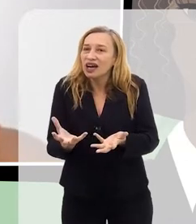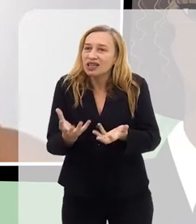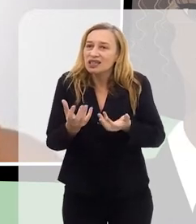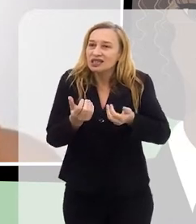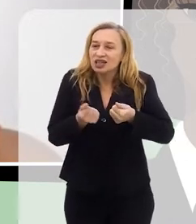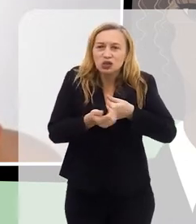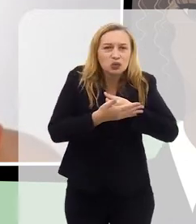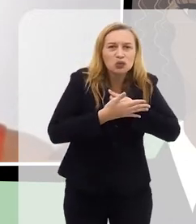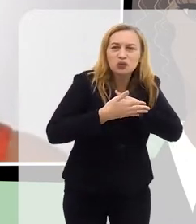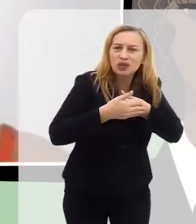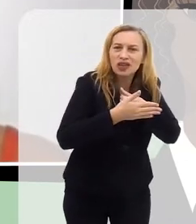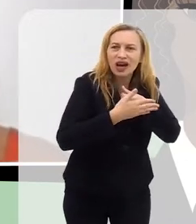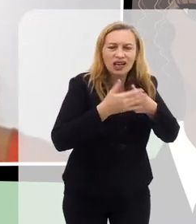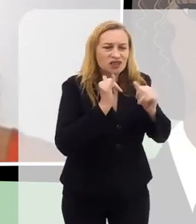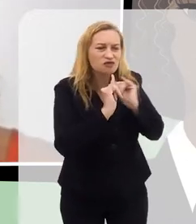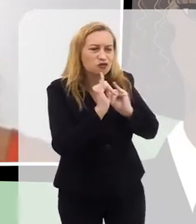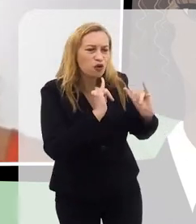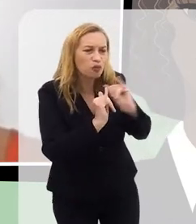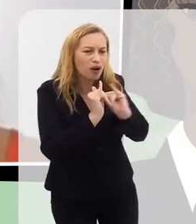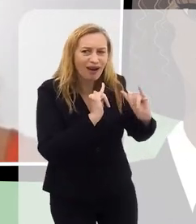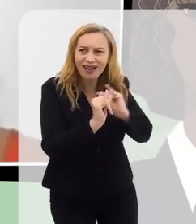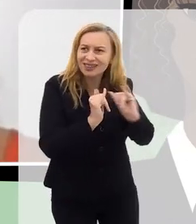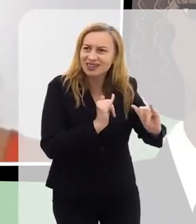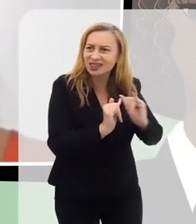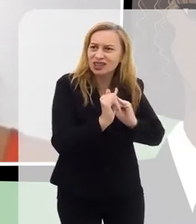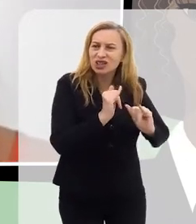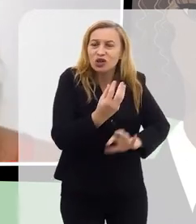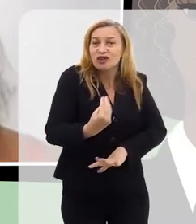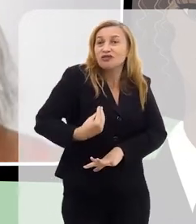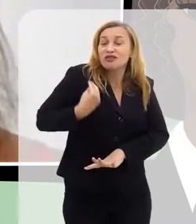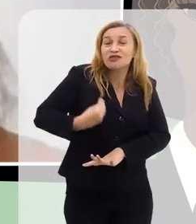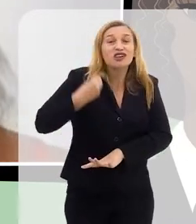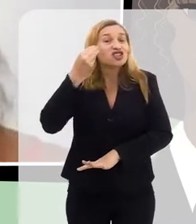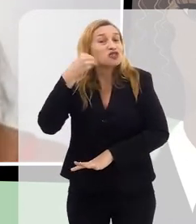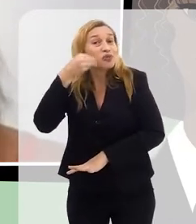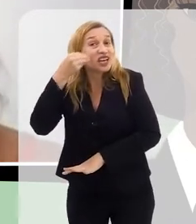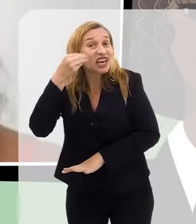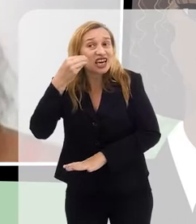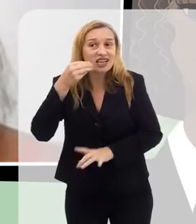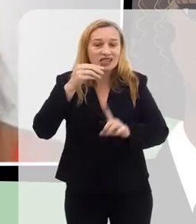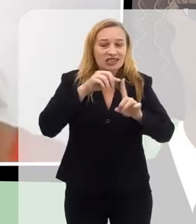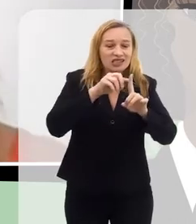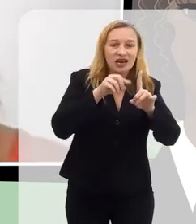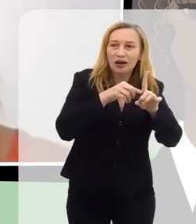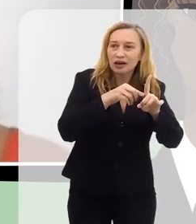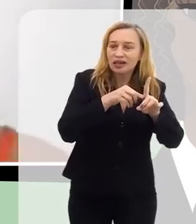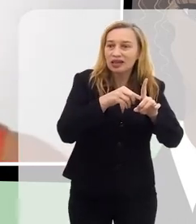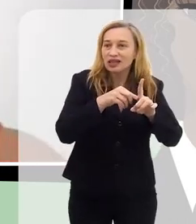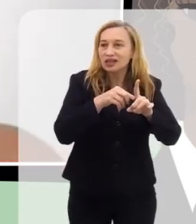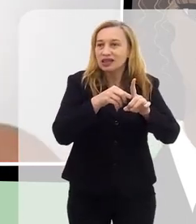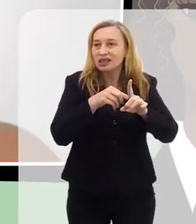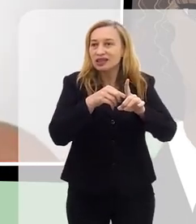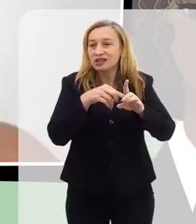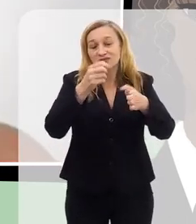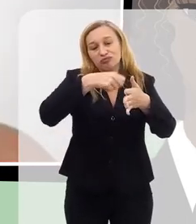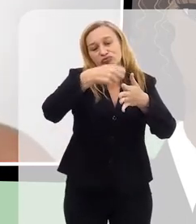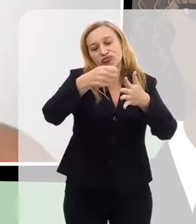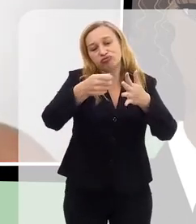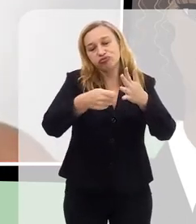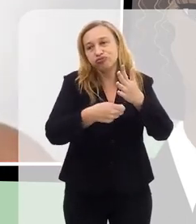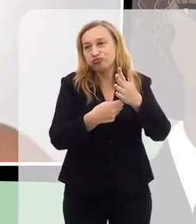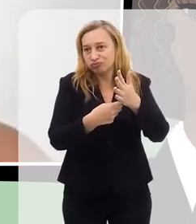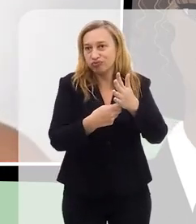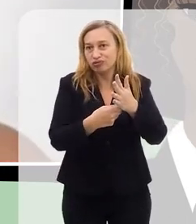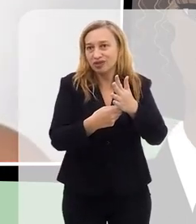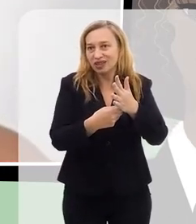a sua gestação, que ela não é informada do que ela vai viver ao longo dos meses, no parto e pós-parto, essa mulher vai